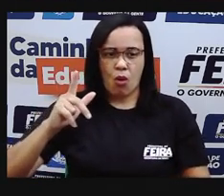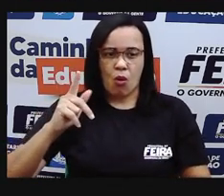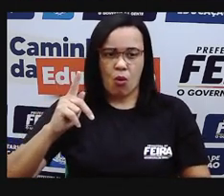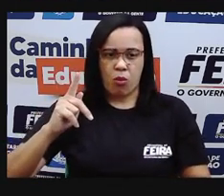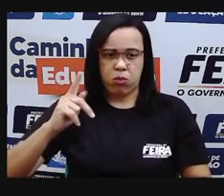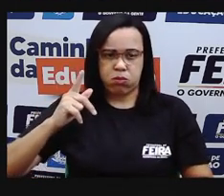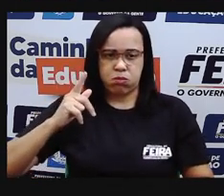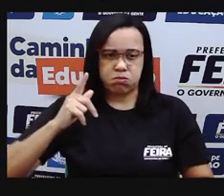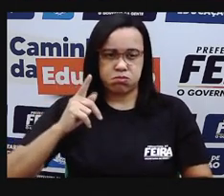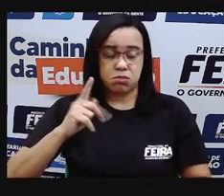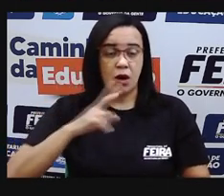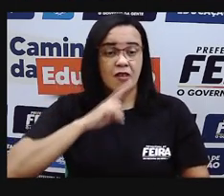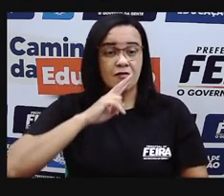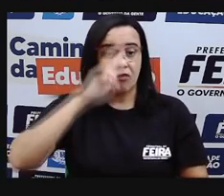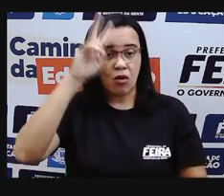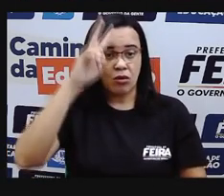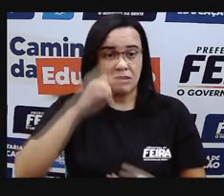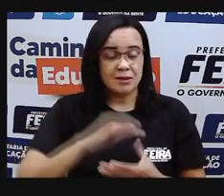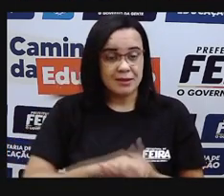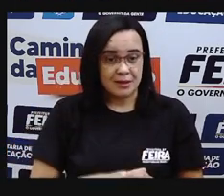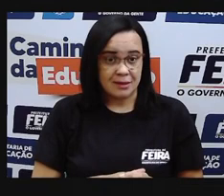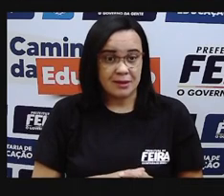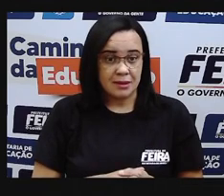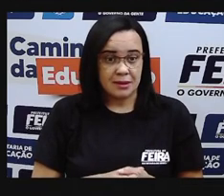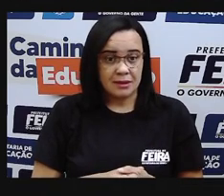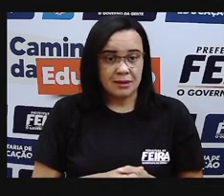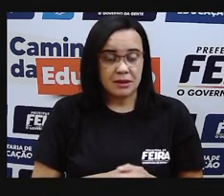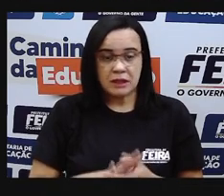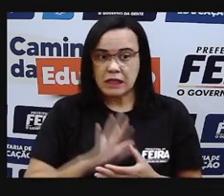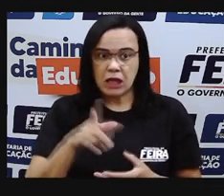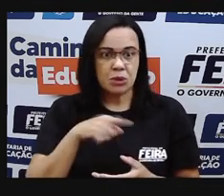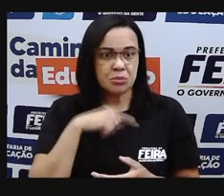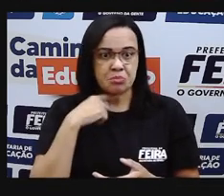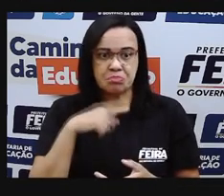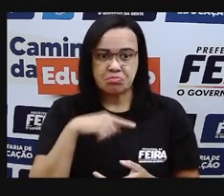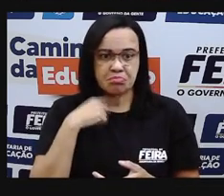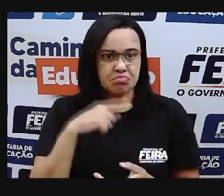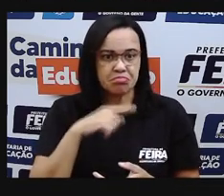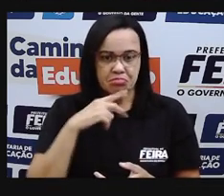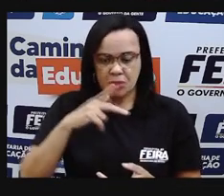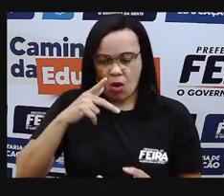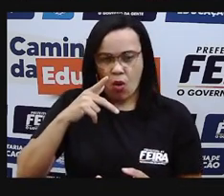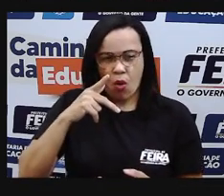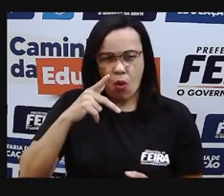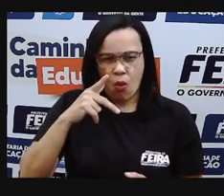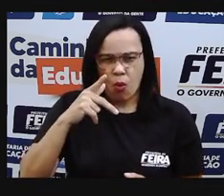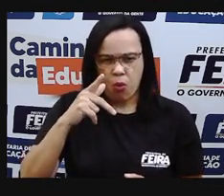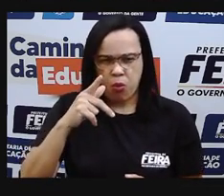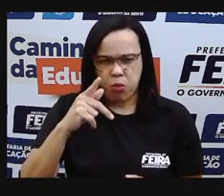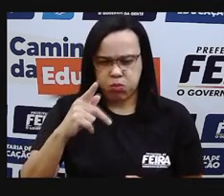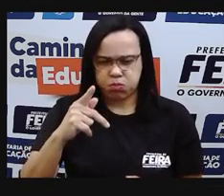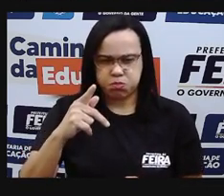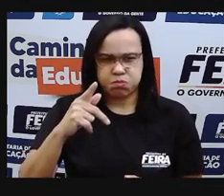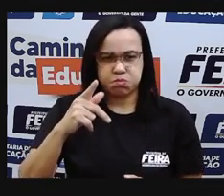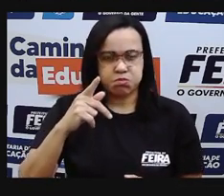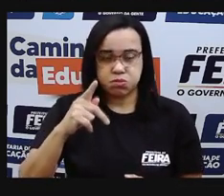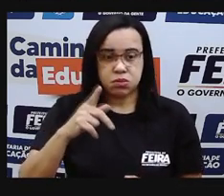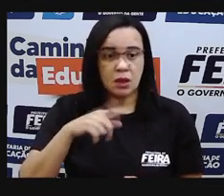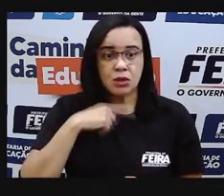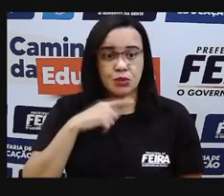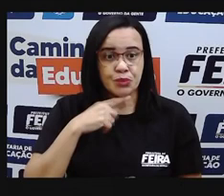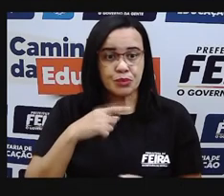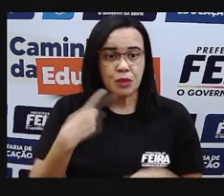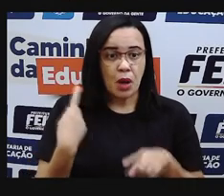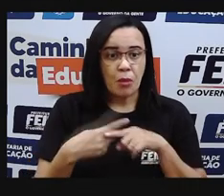que eu não consigo, eu não consigo mais fechar, né? Fazer com que o êmbolo, ele vá até o final. Por quê?